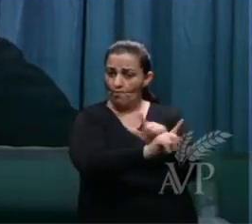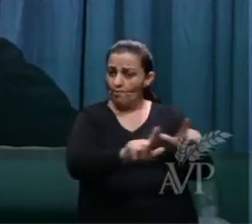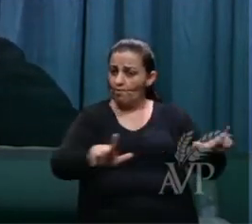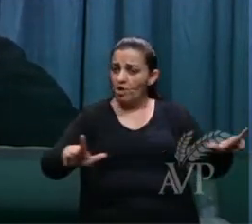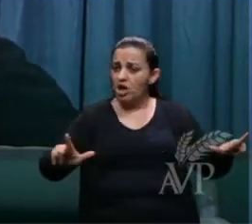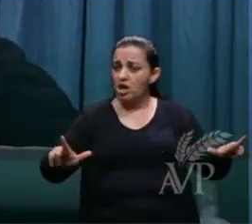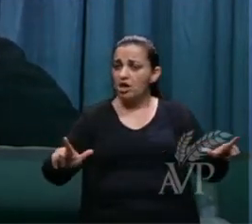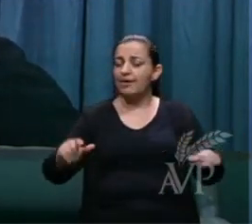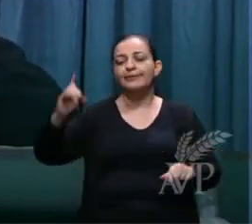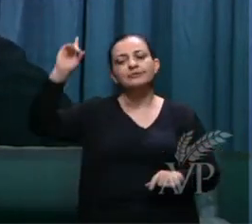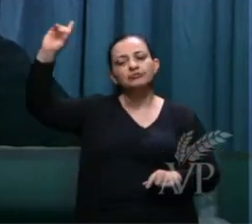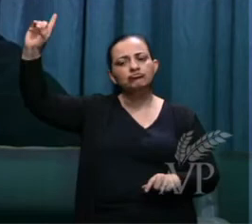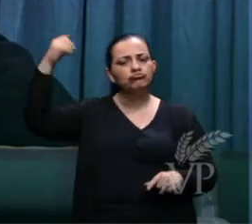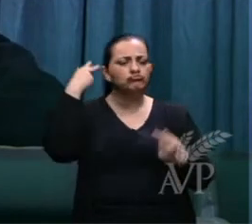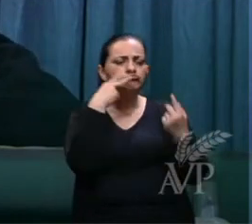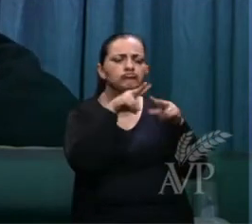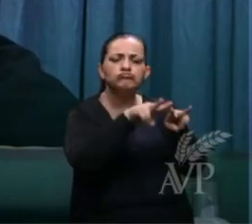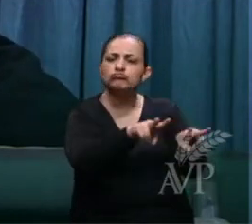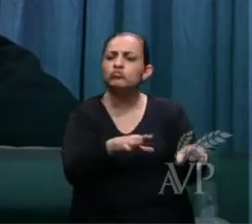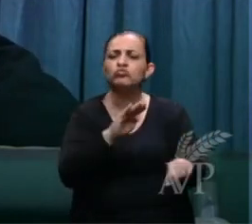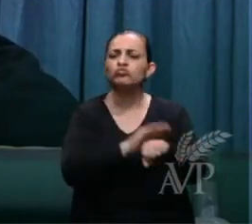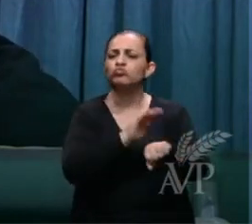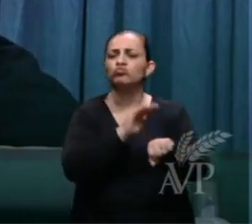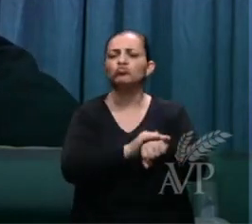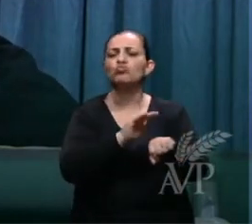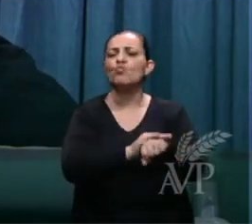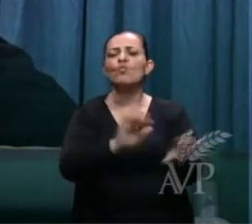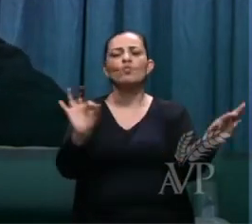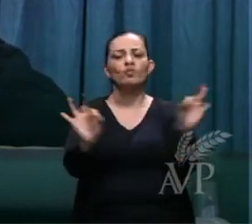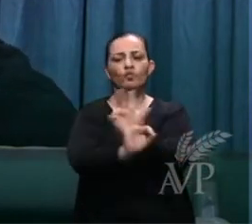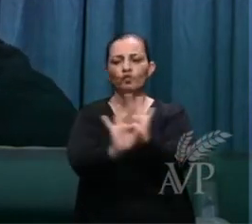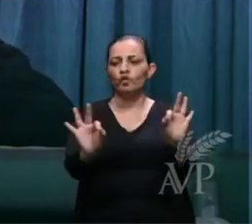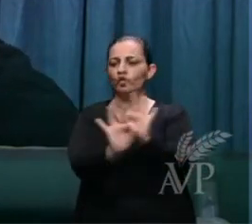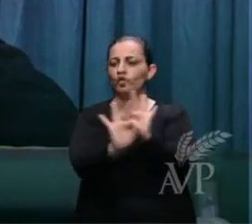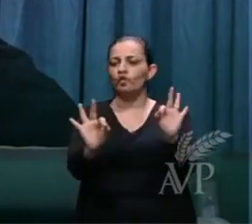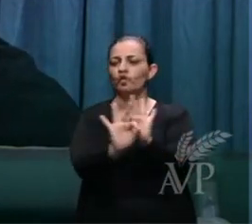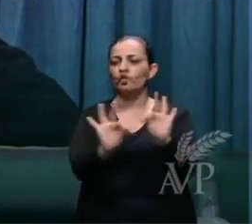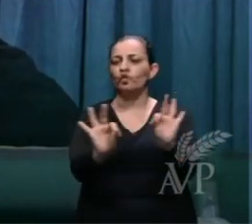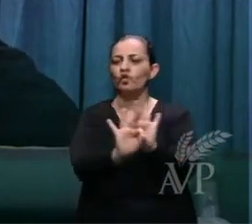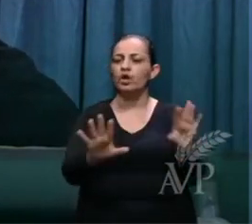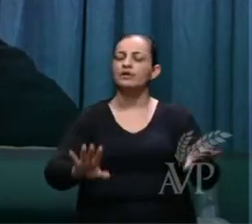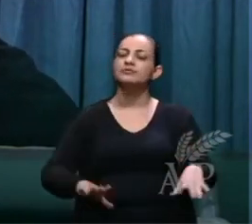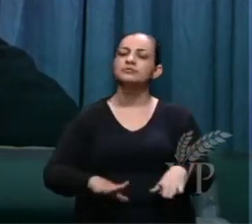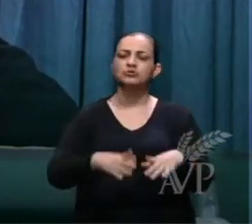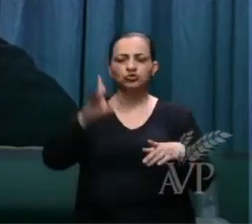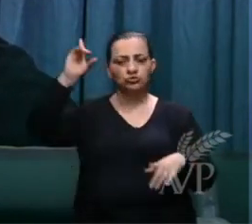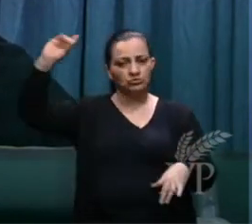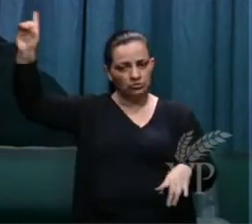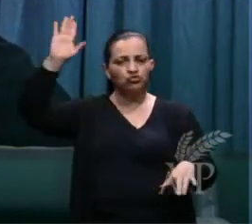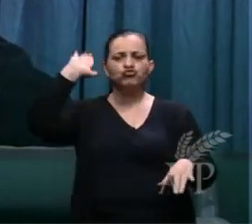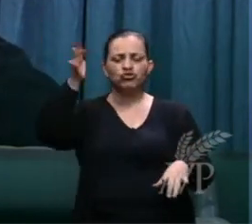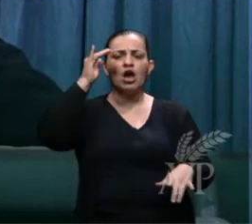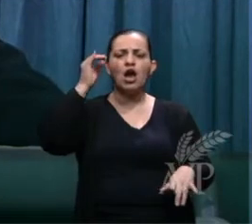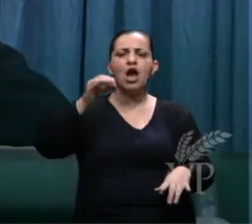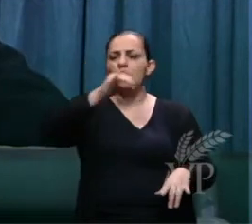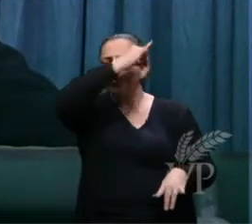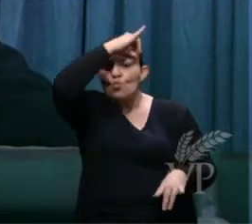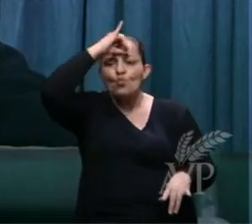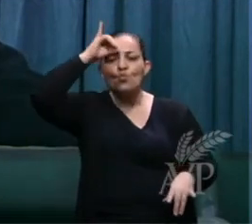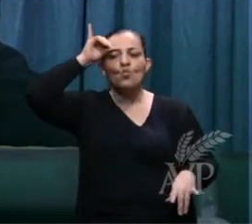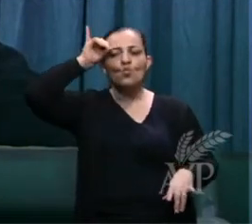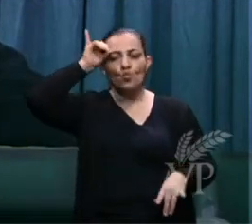Deus olha ali não tem culpa nenhuma Deus declarou você inocente